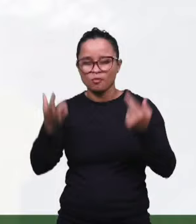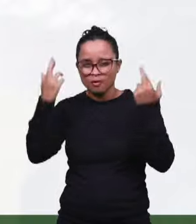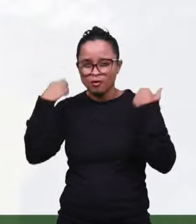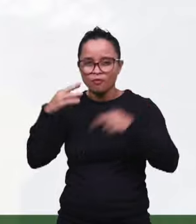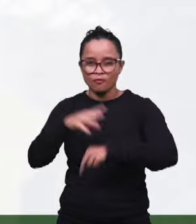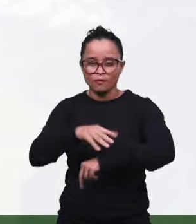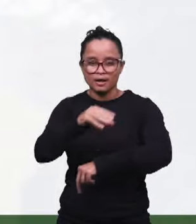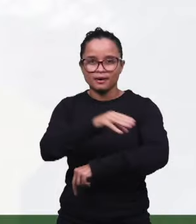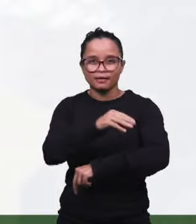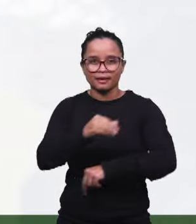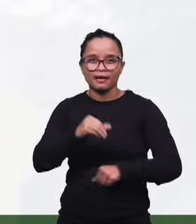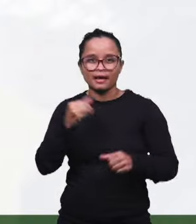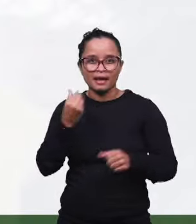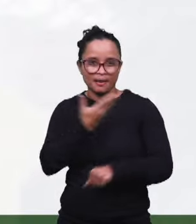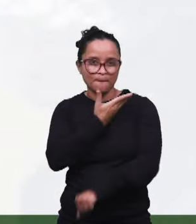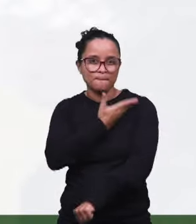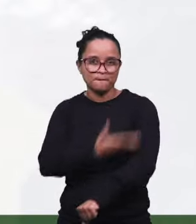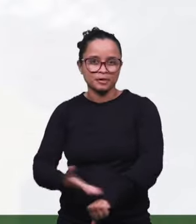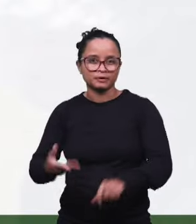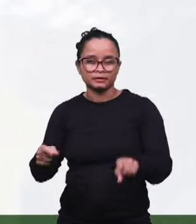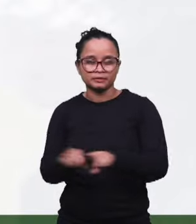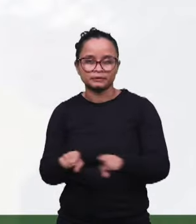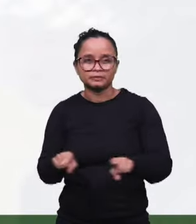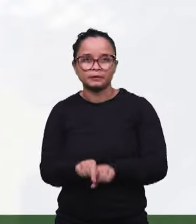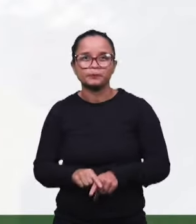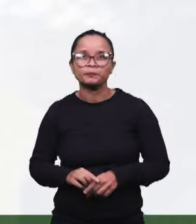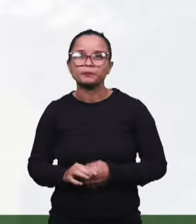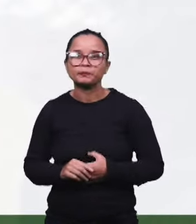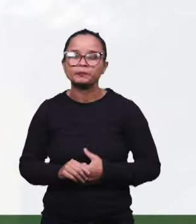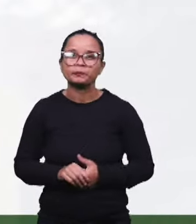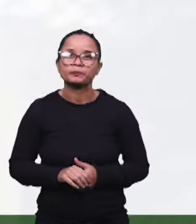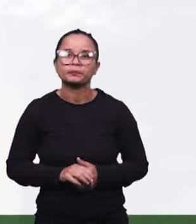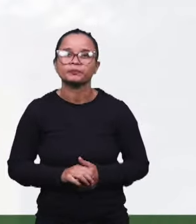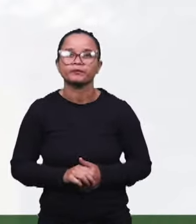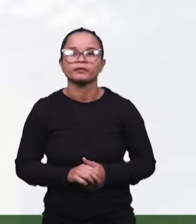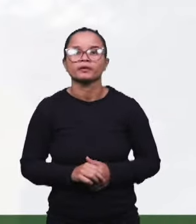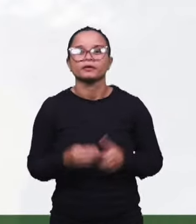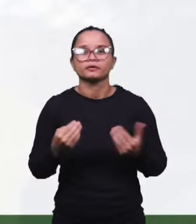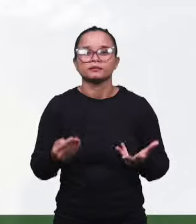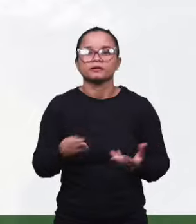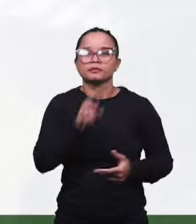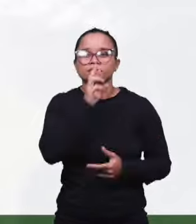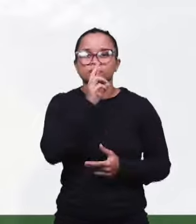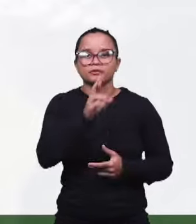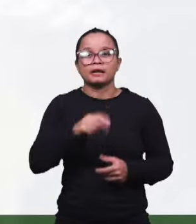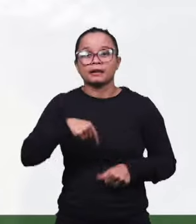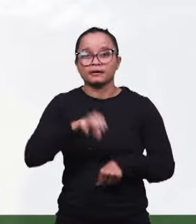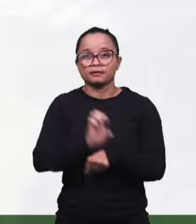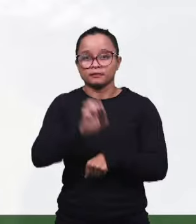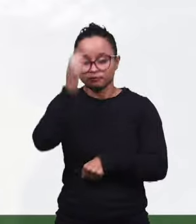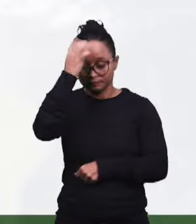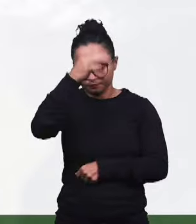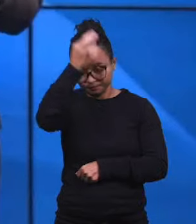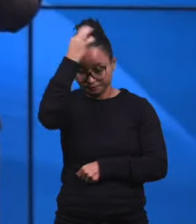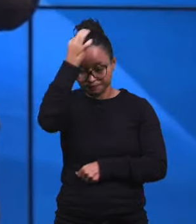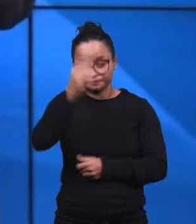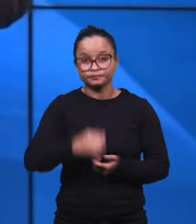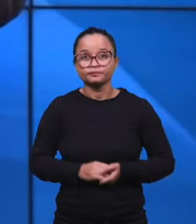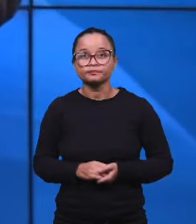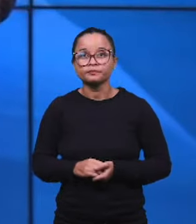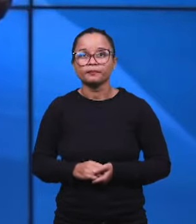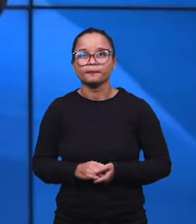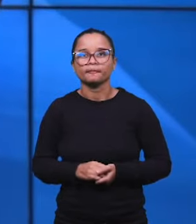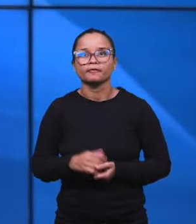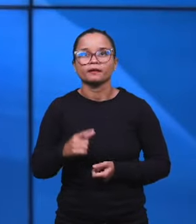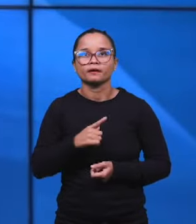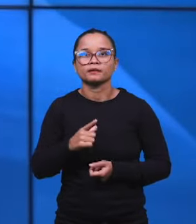branca. Vamos, então, a essa resposta que vai nos ser dada aqui do estado do Espírito Santo, onde nós estamos.